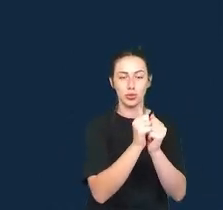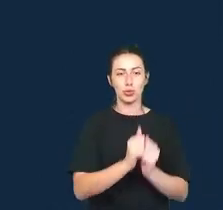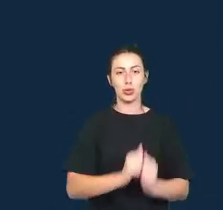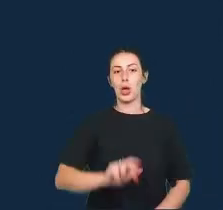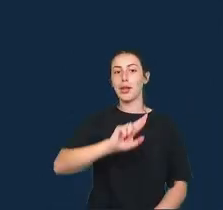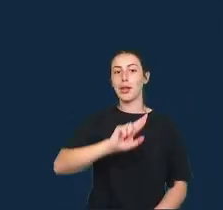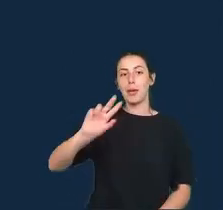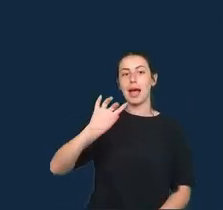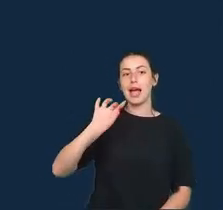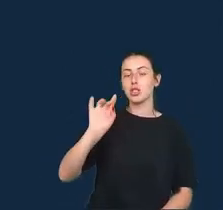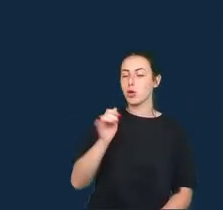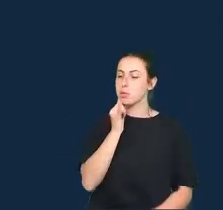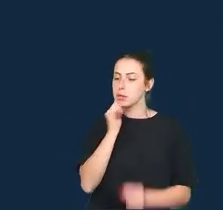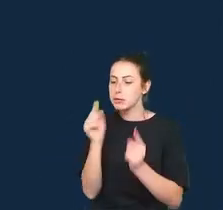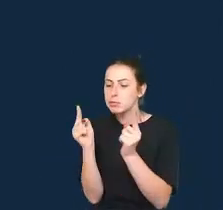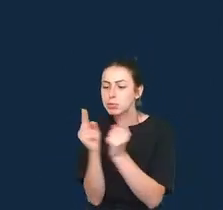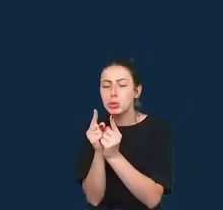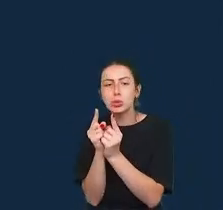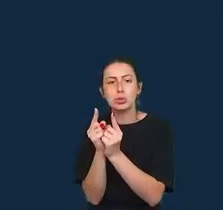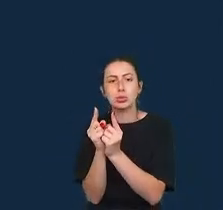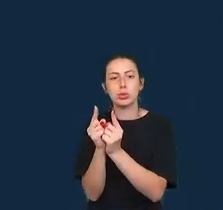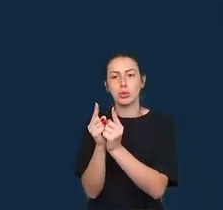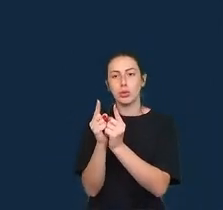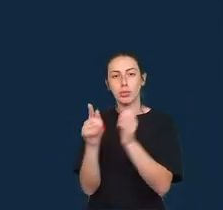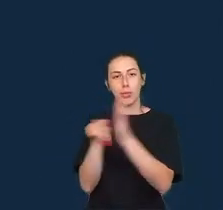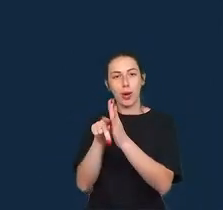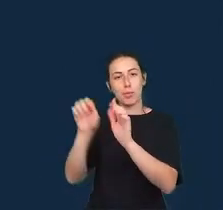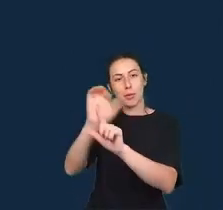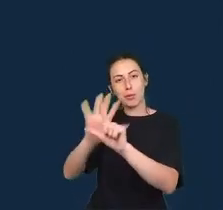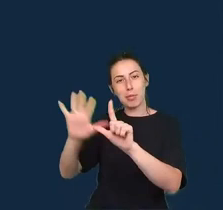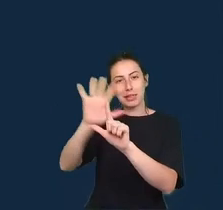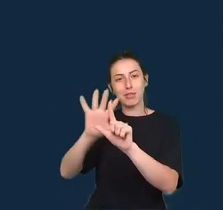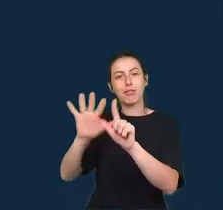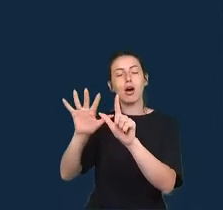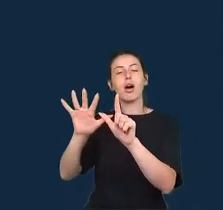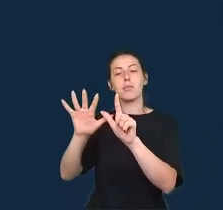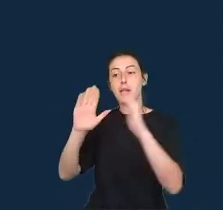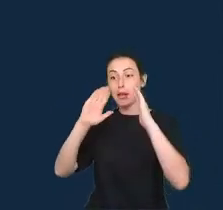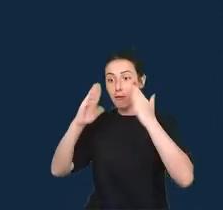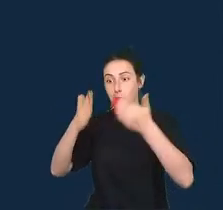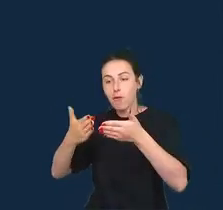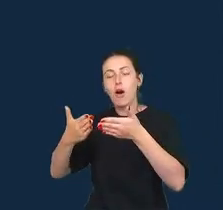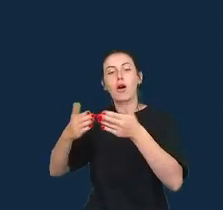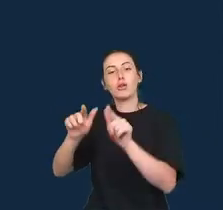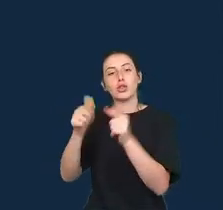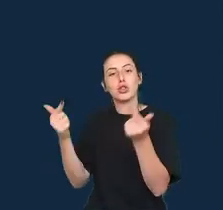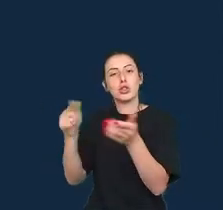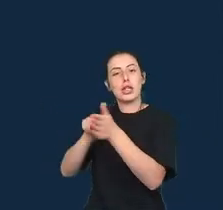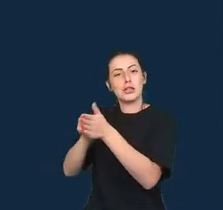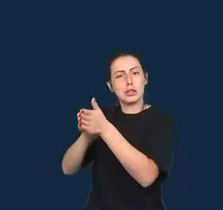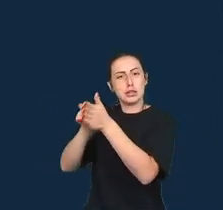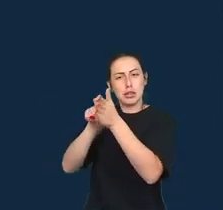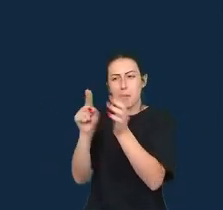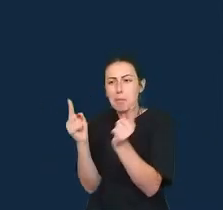de grandes plataformas de jornalismo investigativo, ele gostaria de ver uma multiplicidade de redes independentes